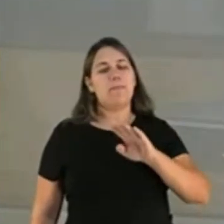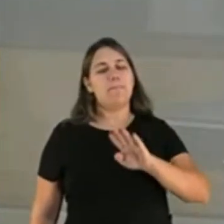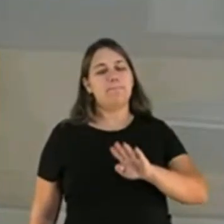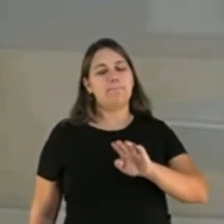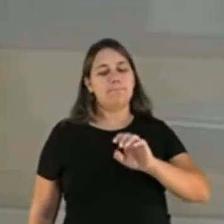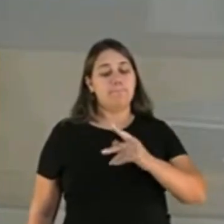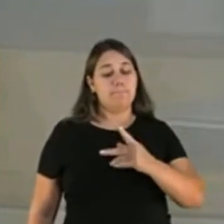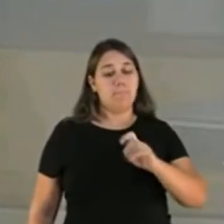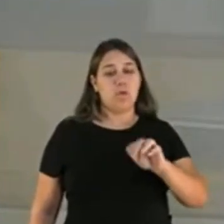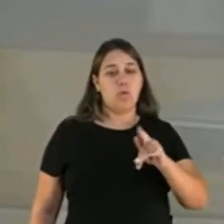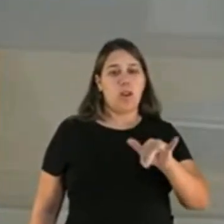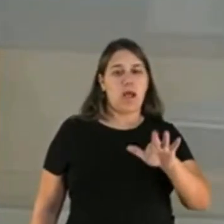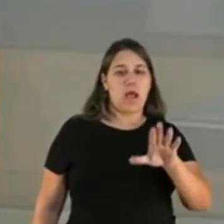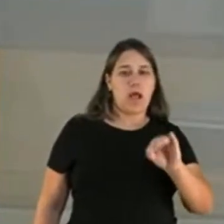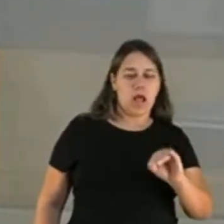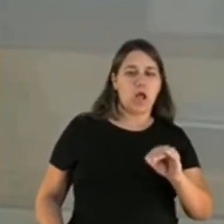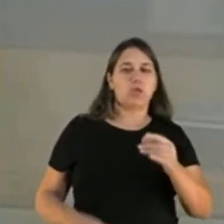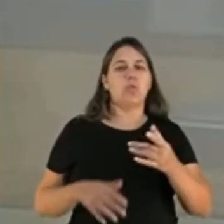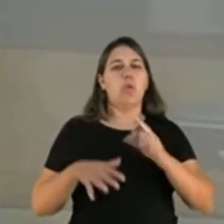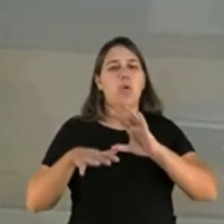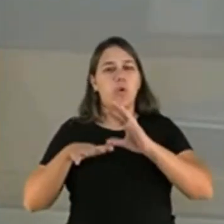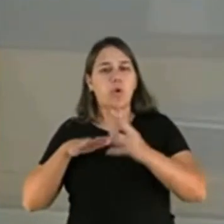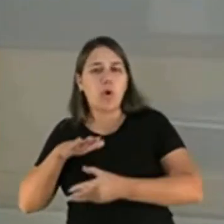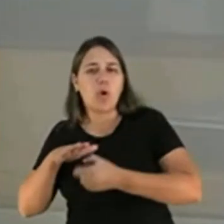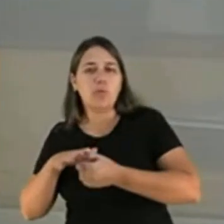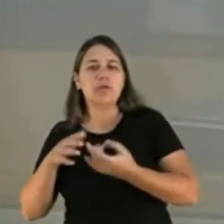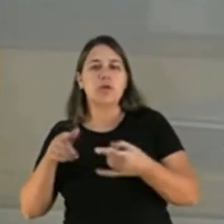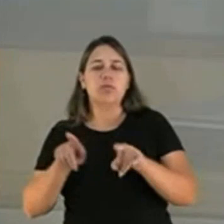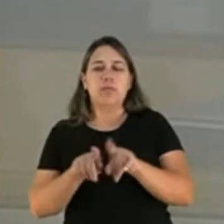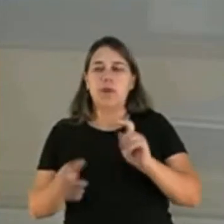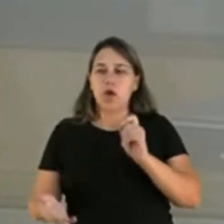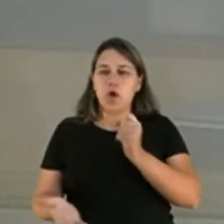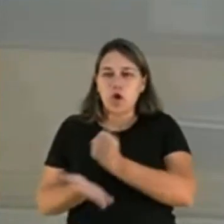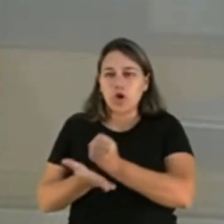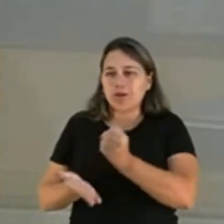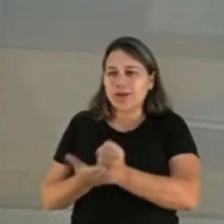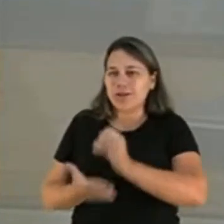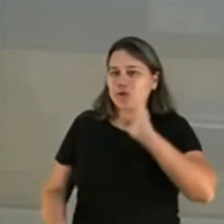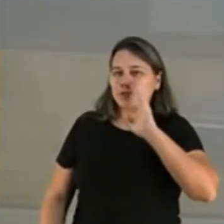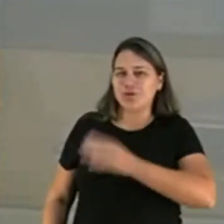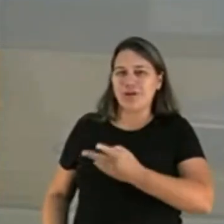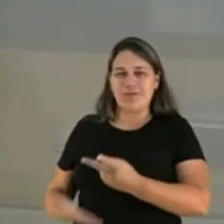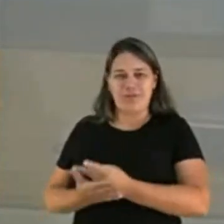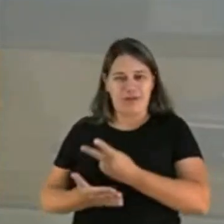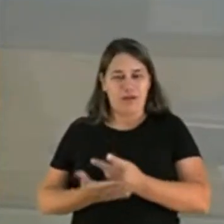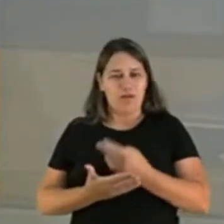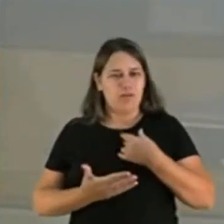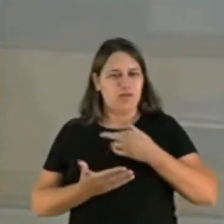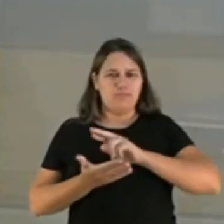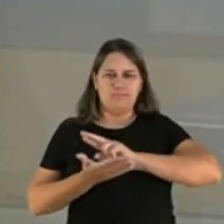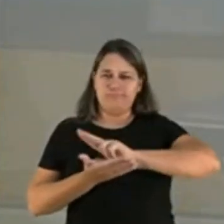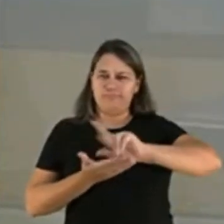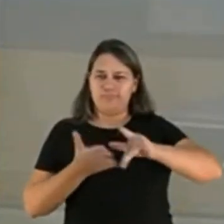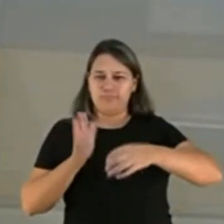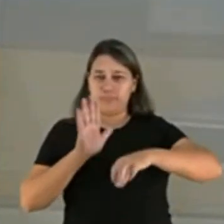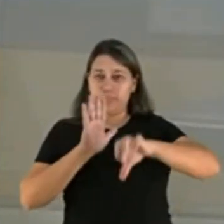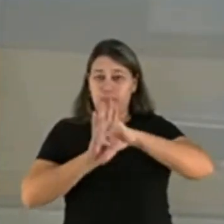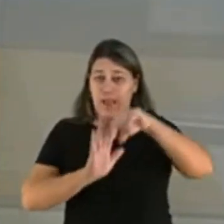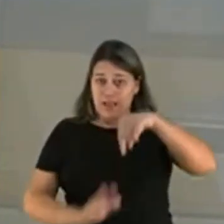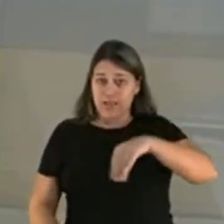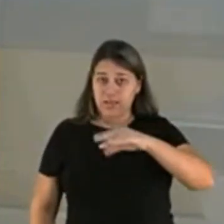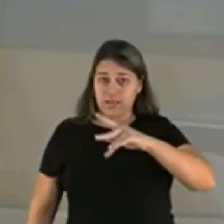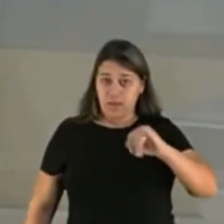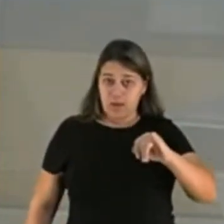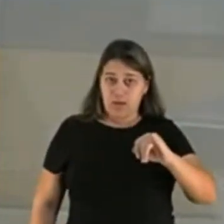corrupção passiva, prevaricação, contratação direta e ilegal, uma série de crimes aqui. Essa CPI, repito,